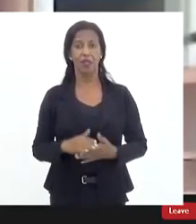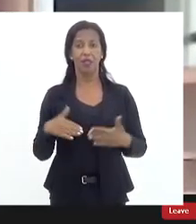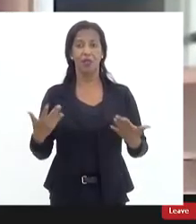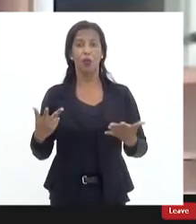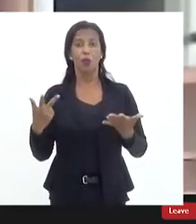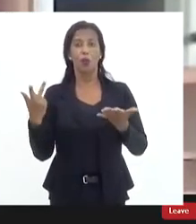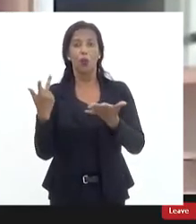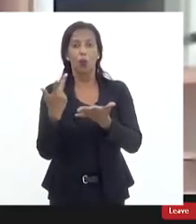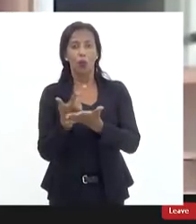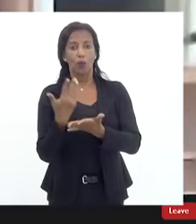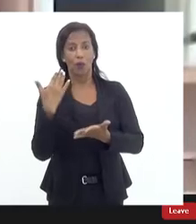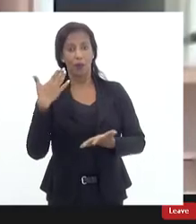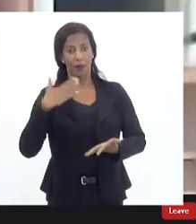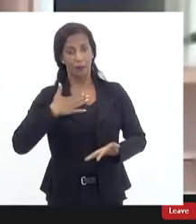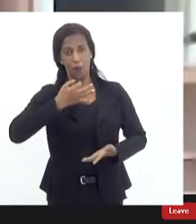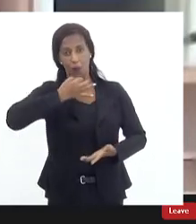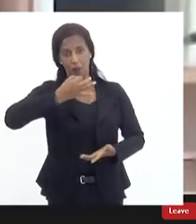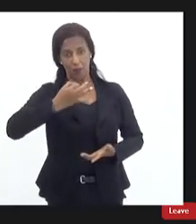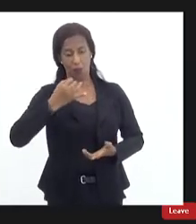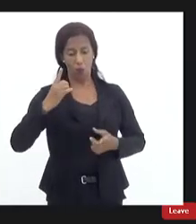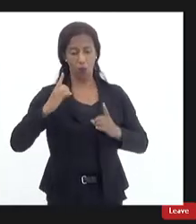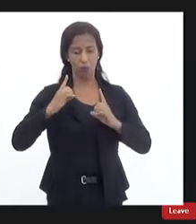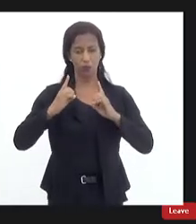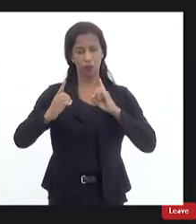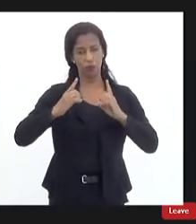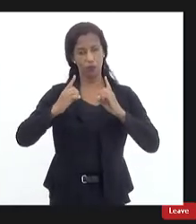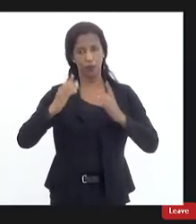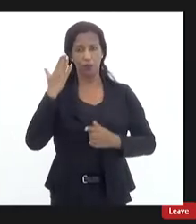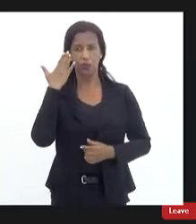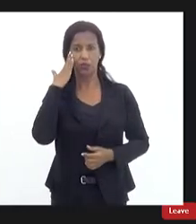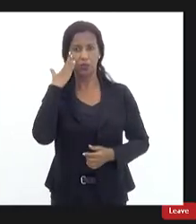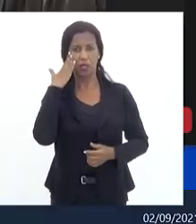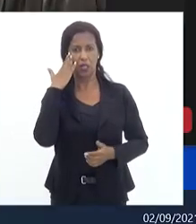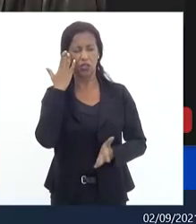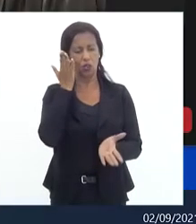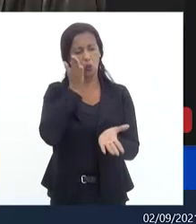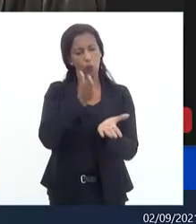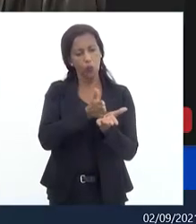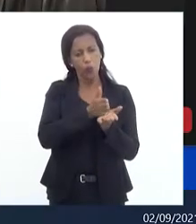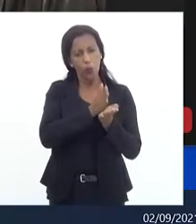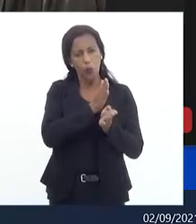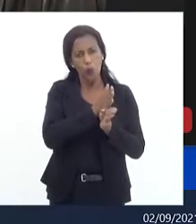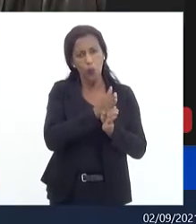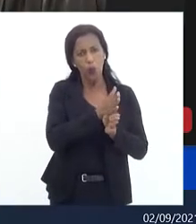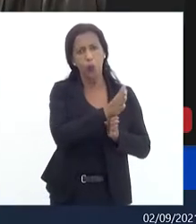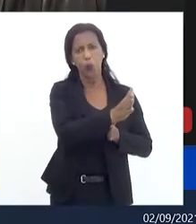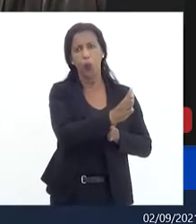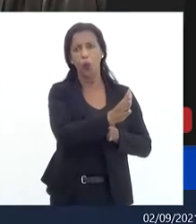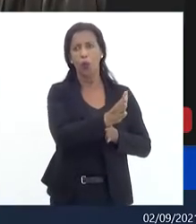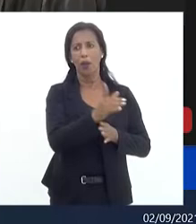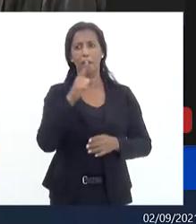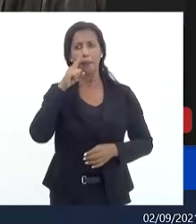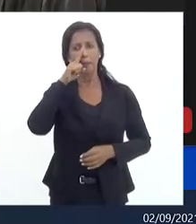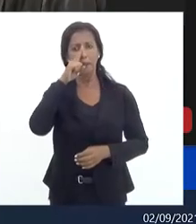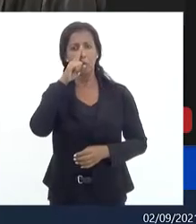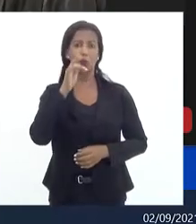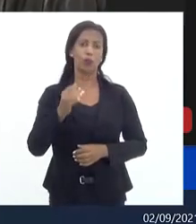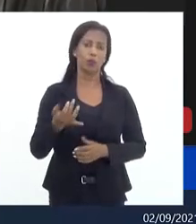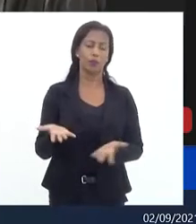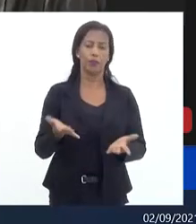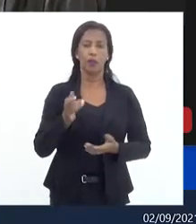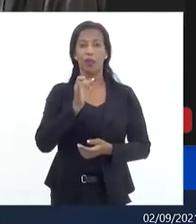a meu ver quando o debate ele tende apenas por um caminho isso é um pouco perigoso porque por exemplo